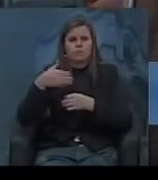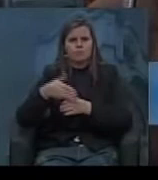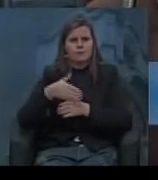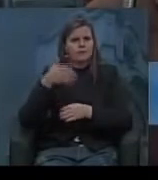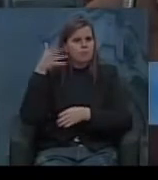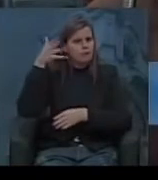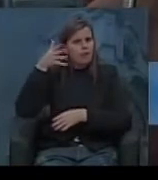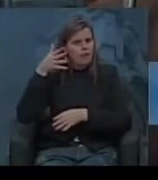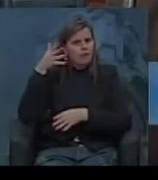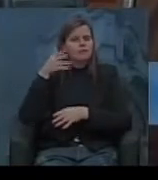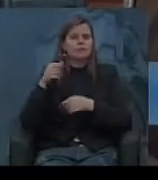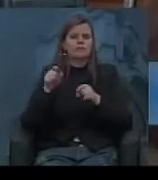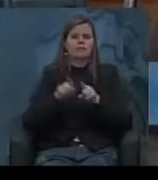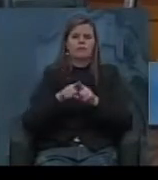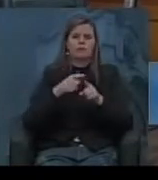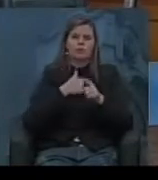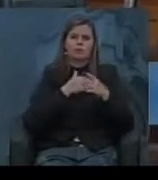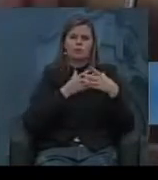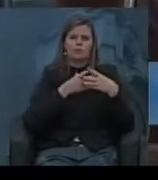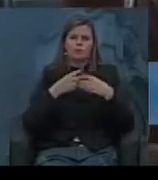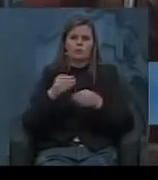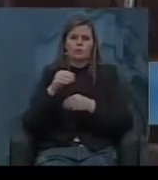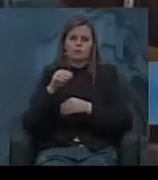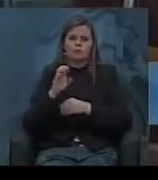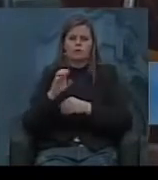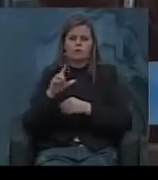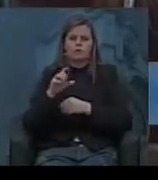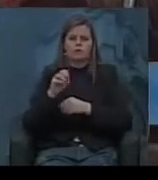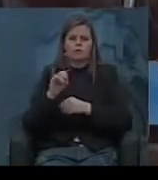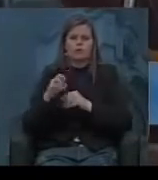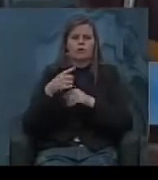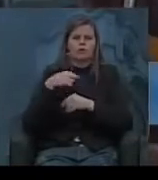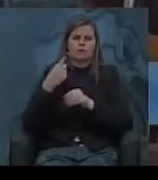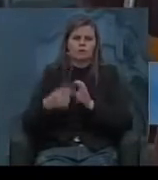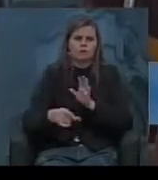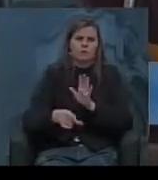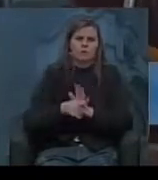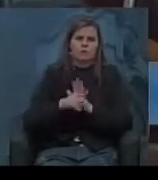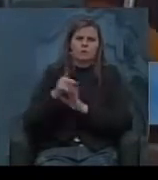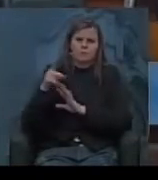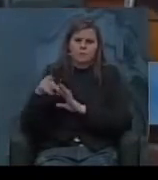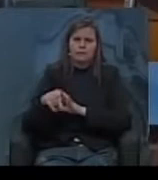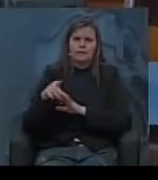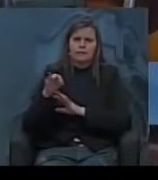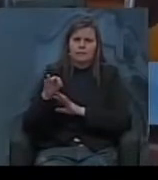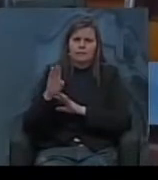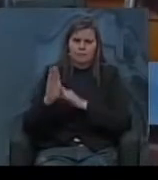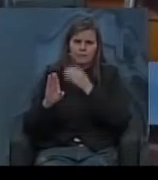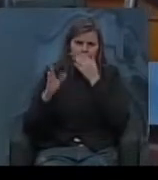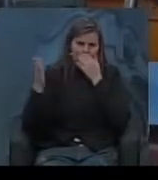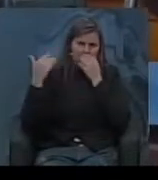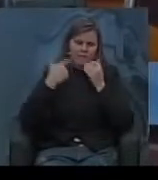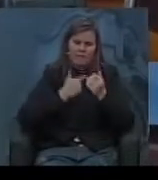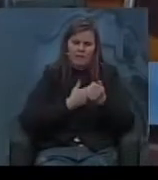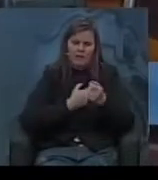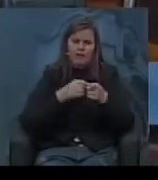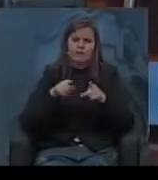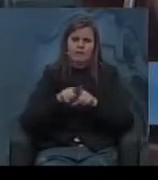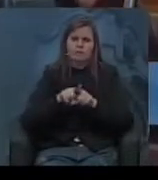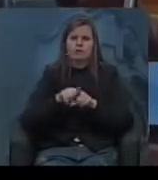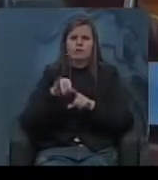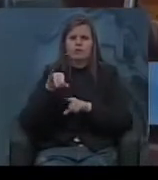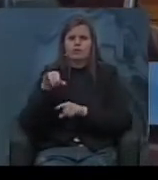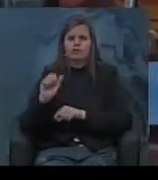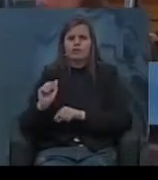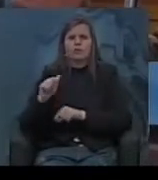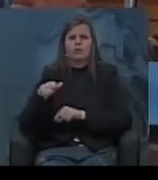sua palestra e eu e o vereador Helóis que somos ainda da época do partido trabalhista de Vargas e de João Goulart antigo